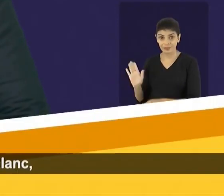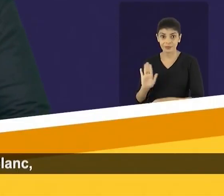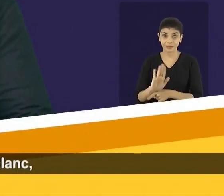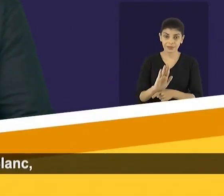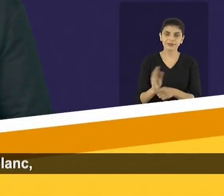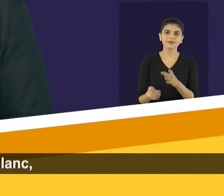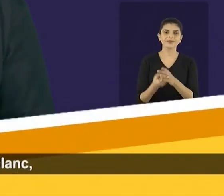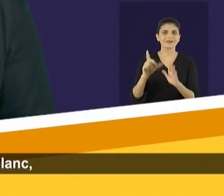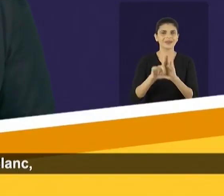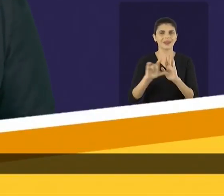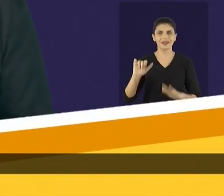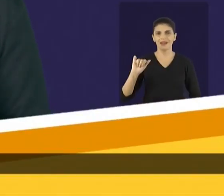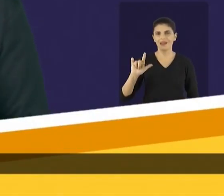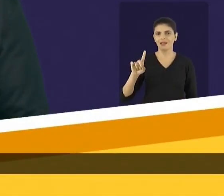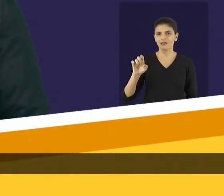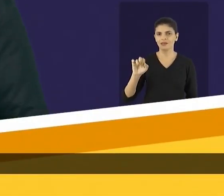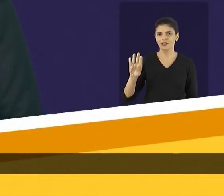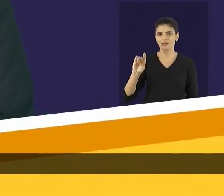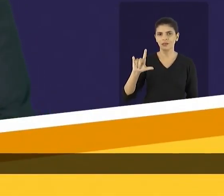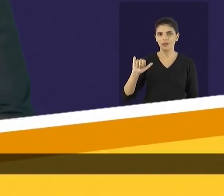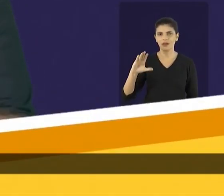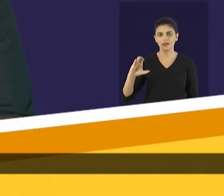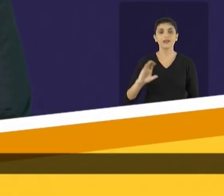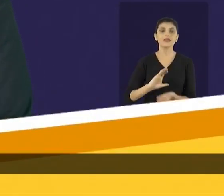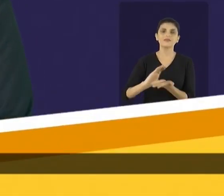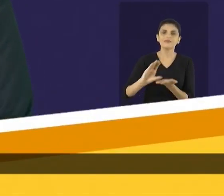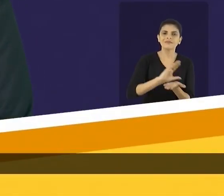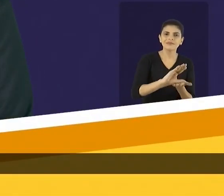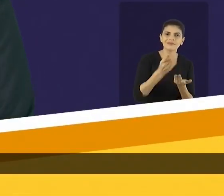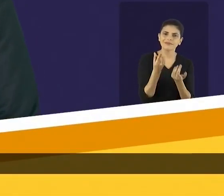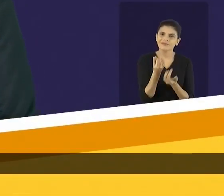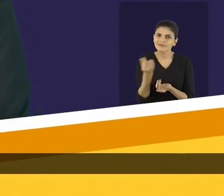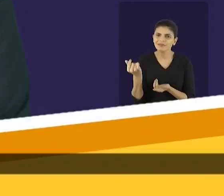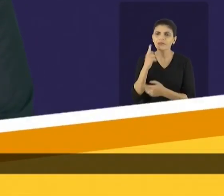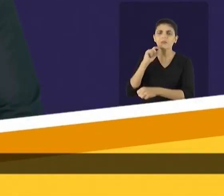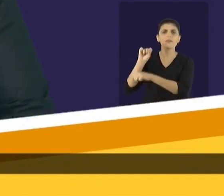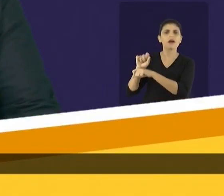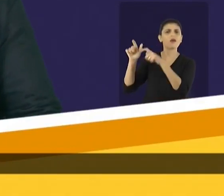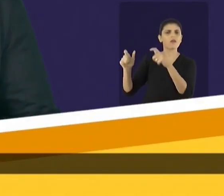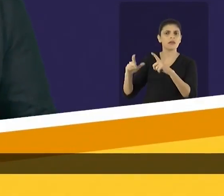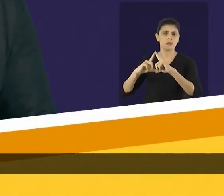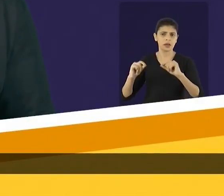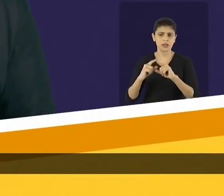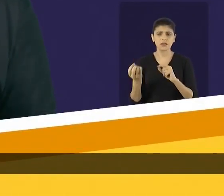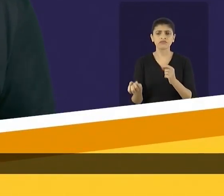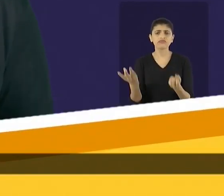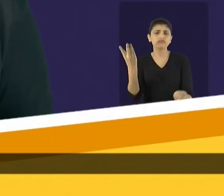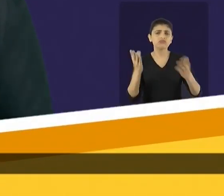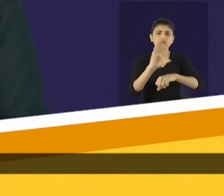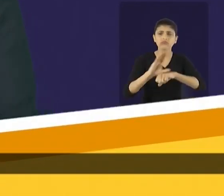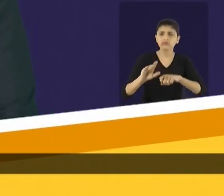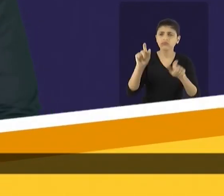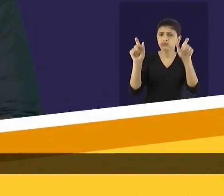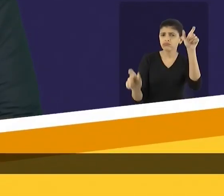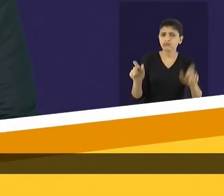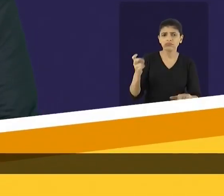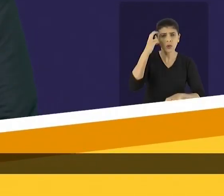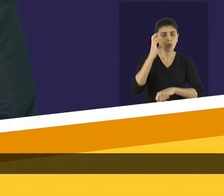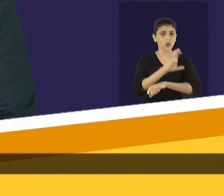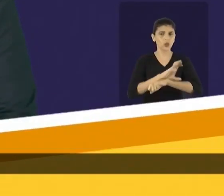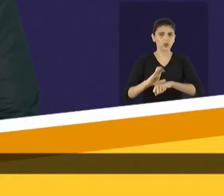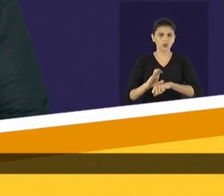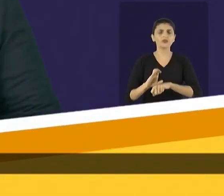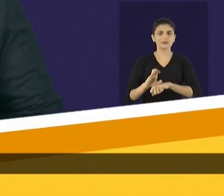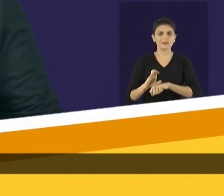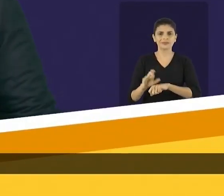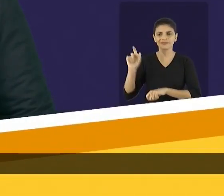Um dos autores da Lei Alde Blanc, responsável por democratizar os recursos que ficavam parados em Brasília, investindo nos fazedores de